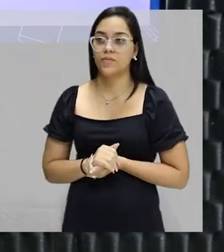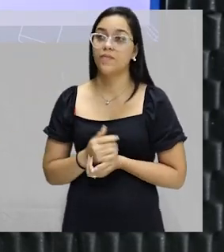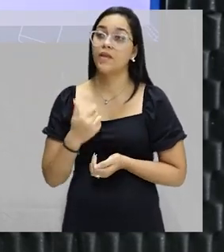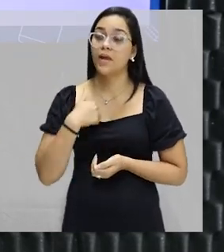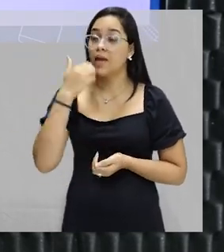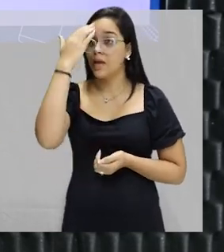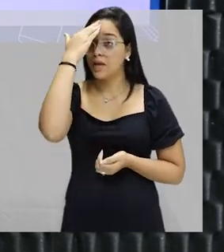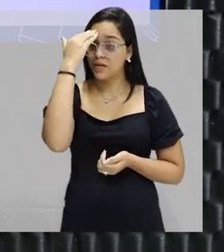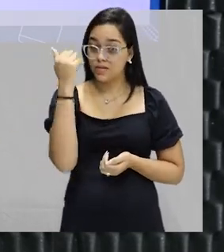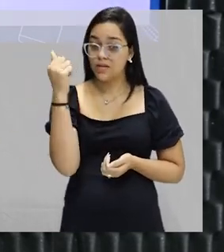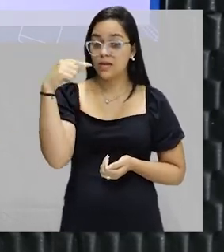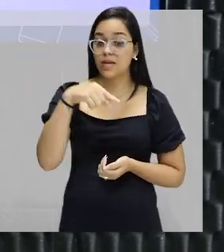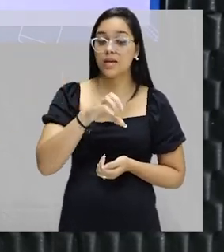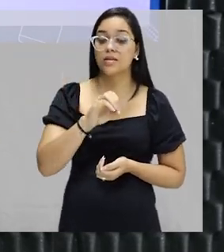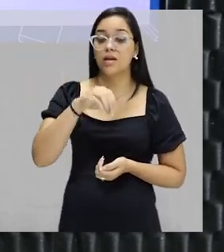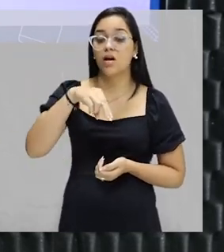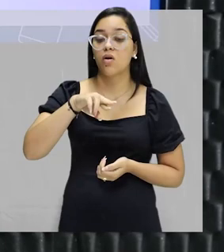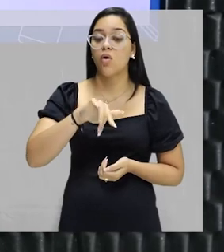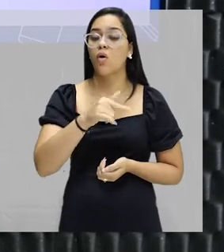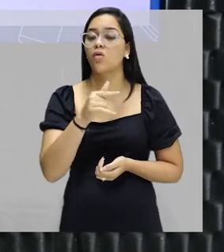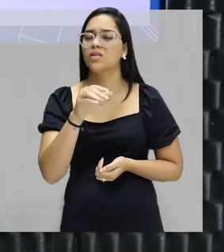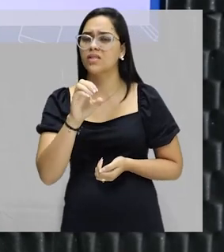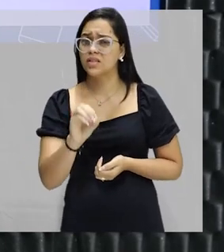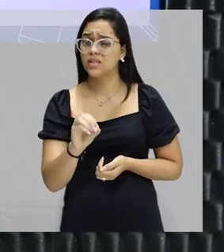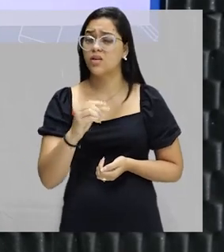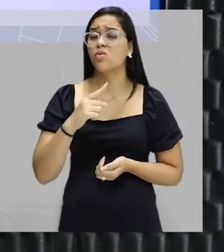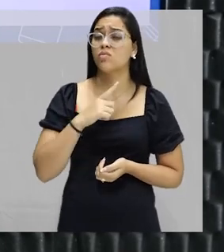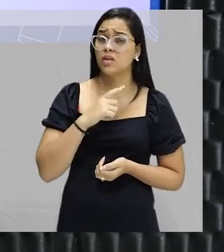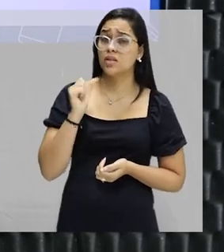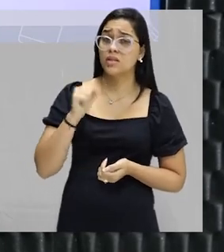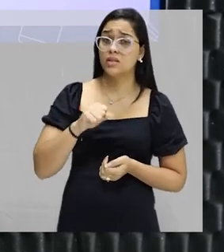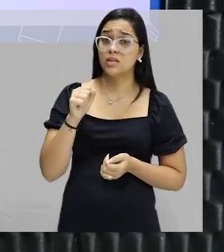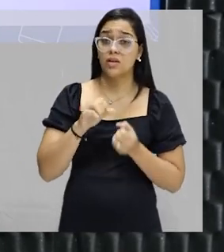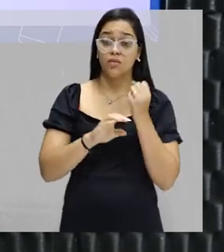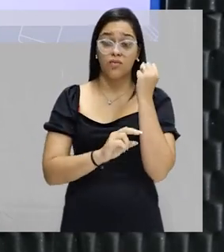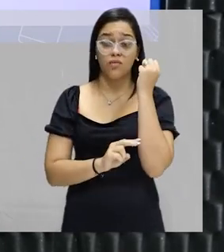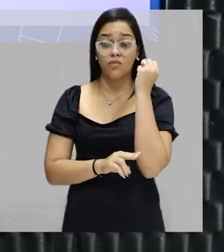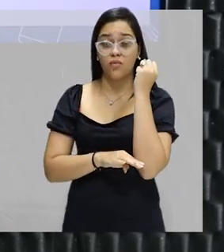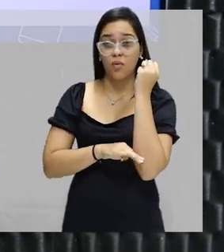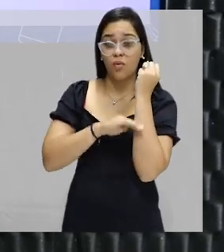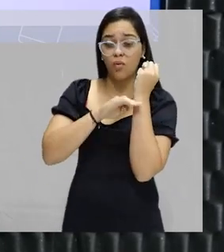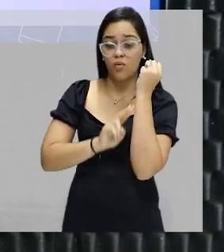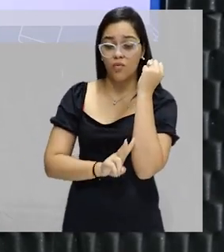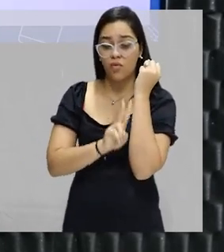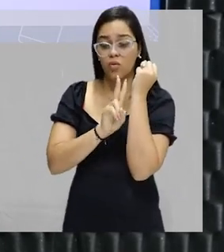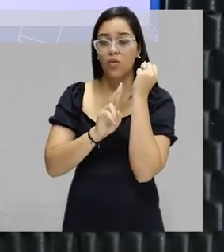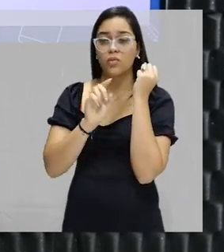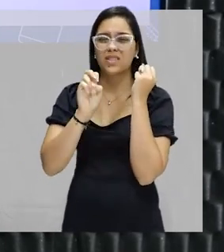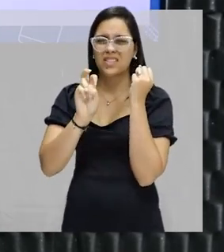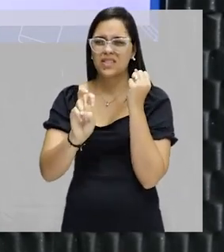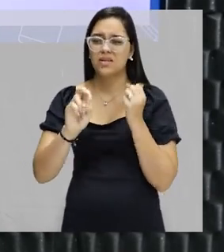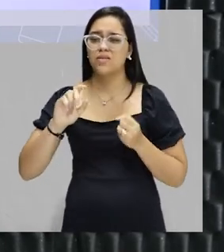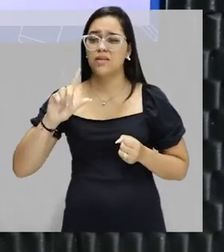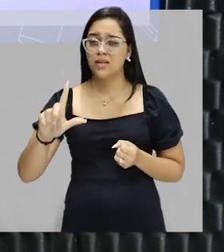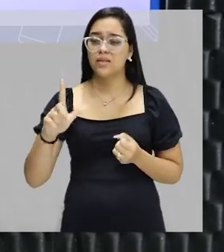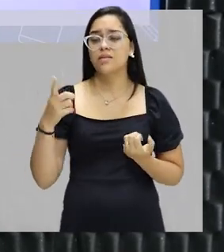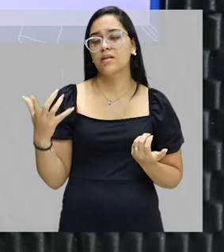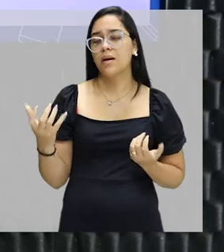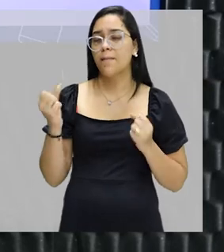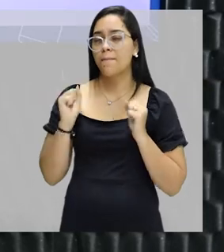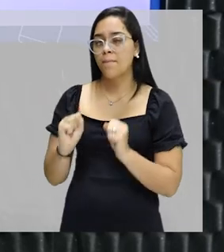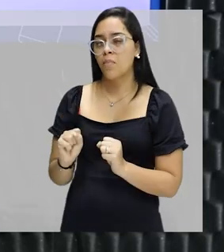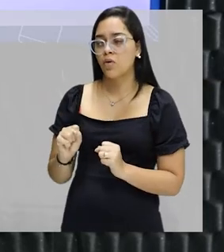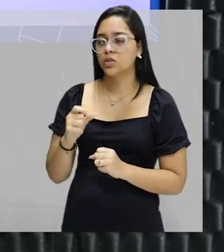eu sei que essa concentração está presente em um volume de 5 litros. Então, se pudéssemos